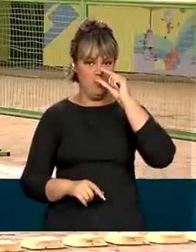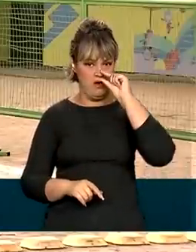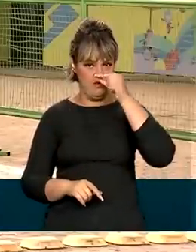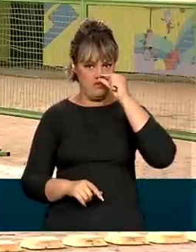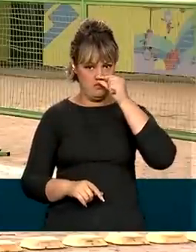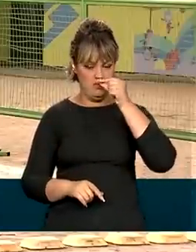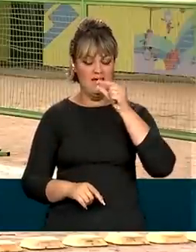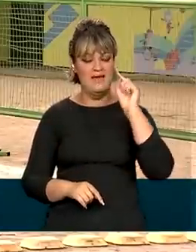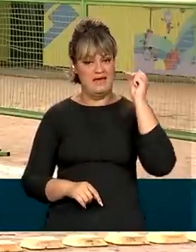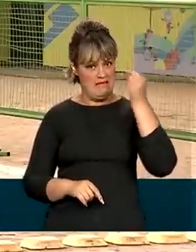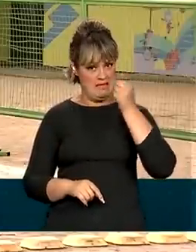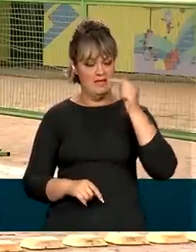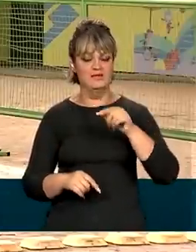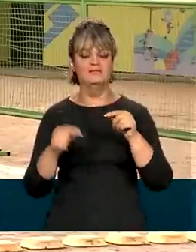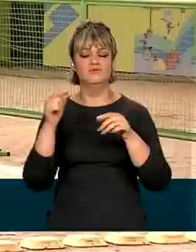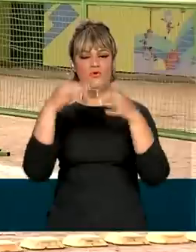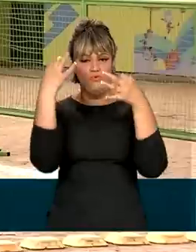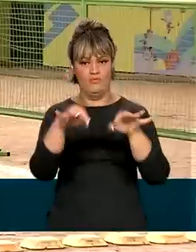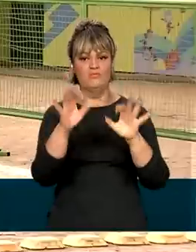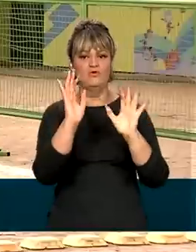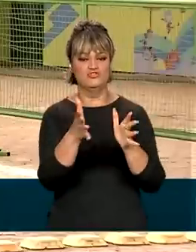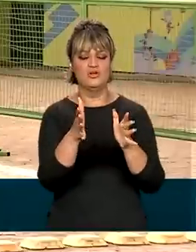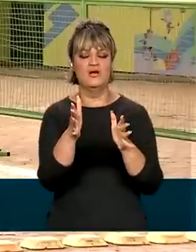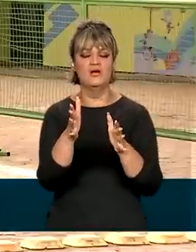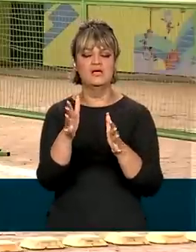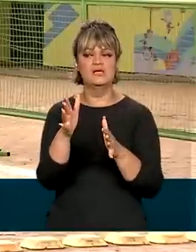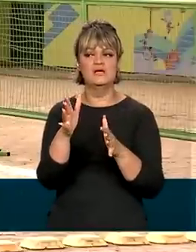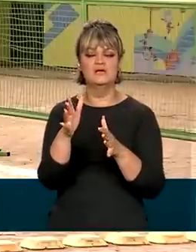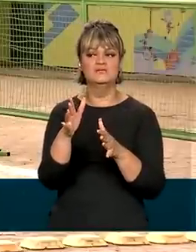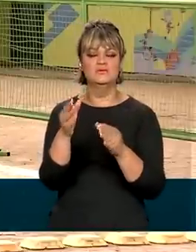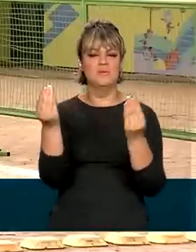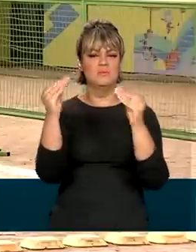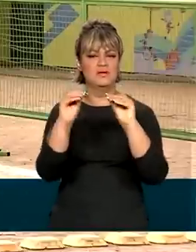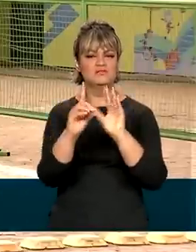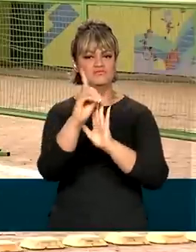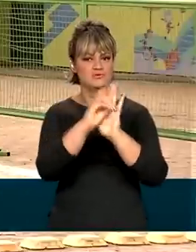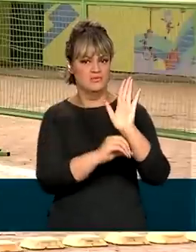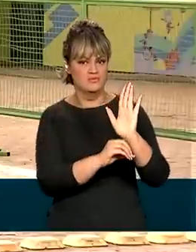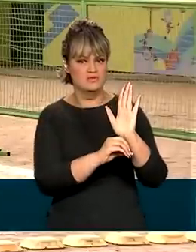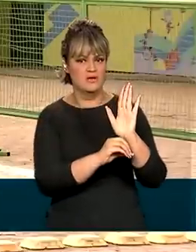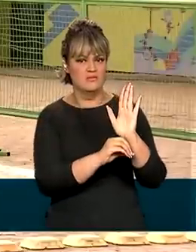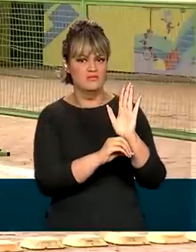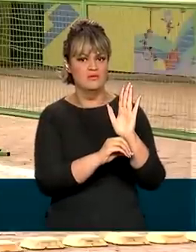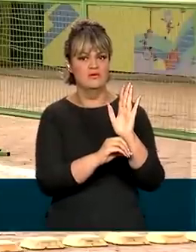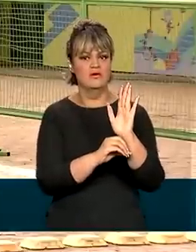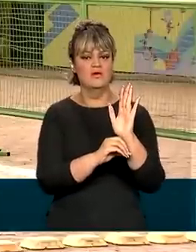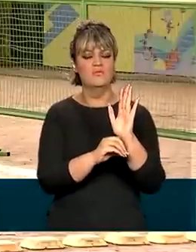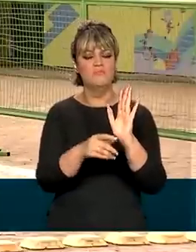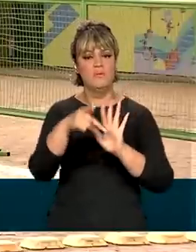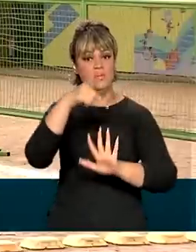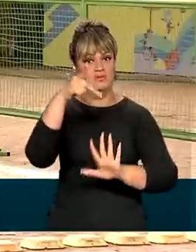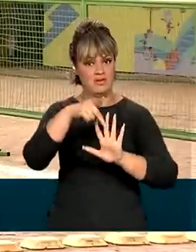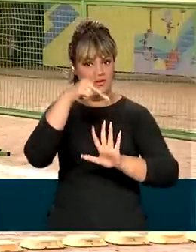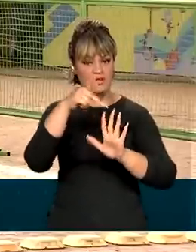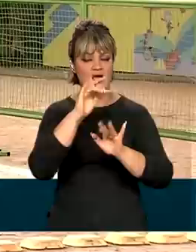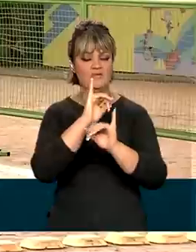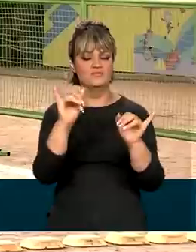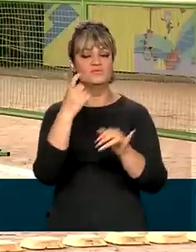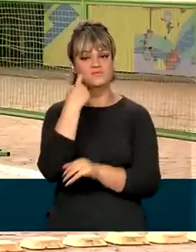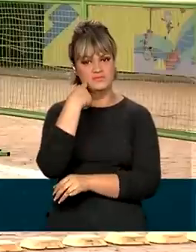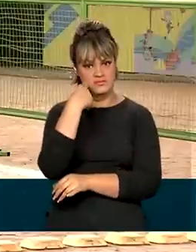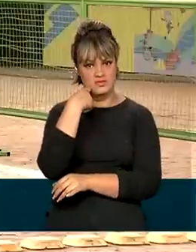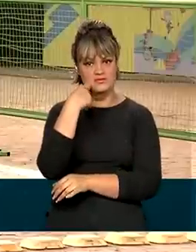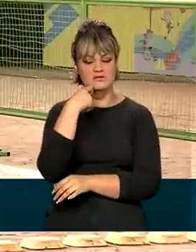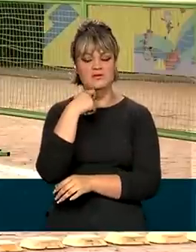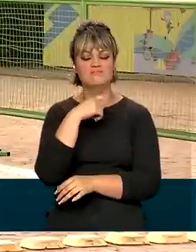O nome dele foi confirmado em uma publicação no Diário Oficial da União, em uma portaria, na última sexta